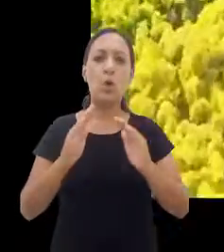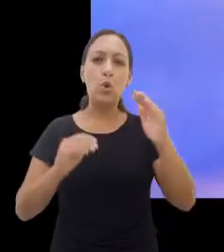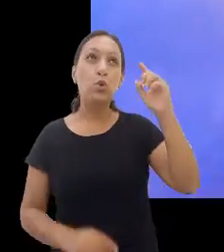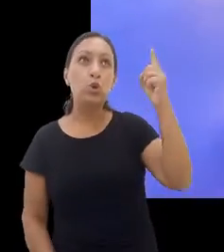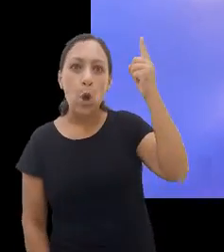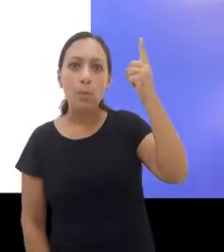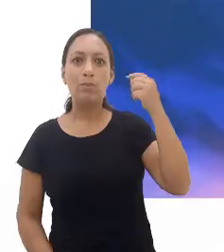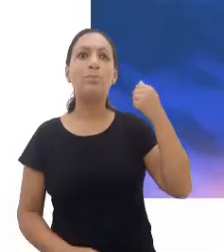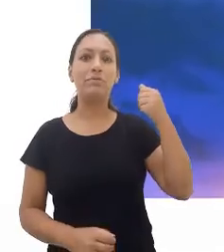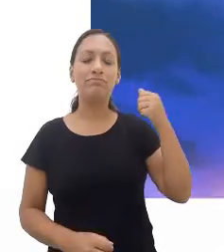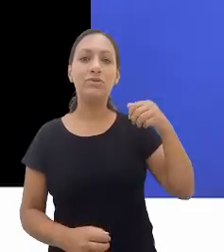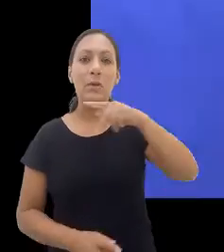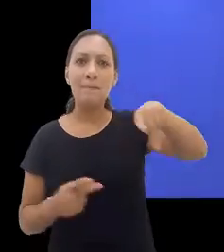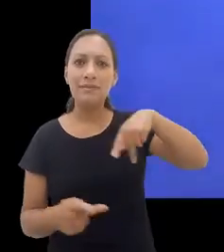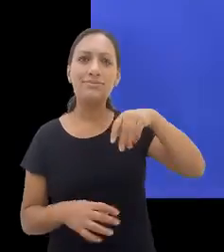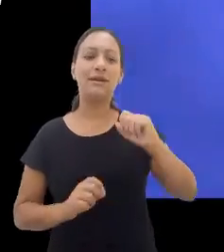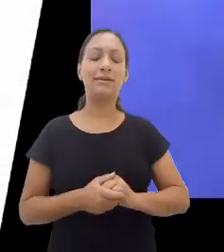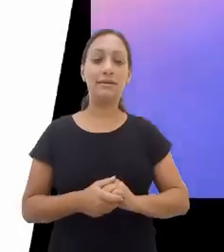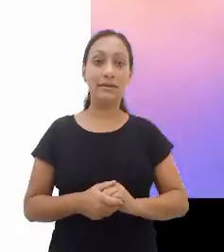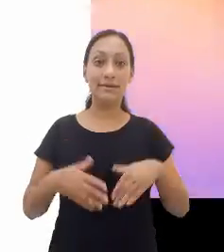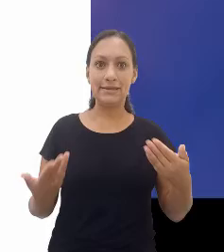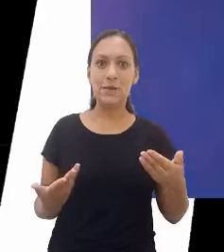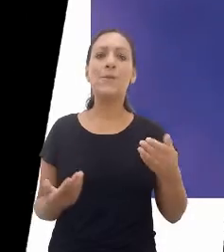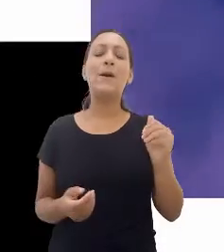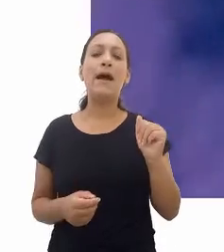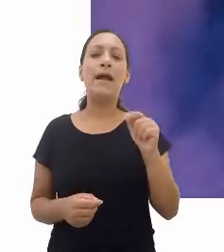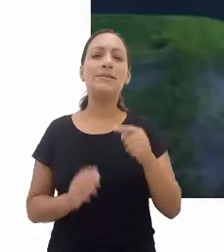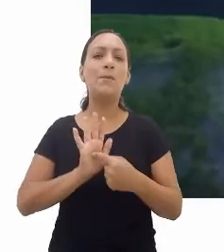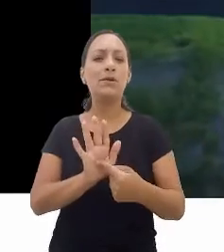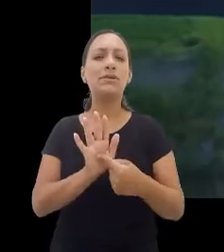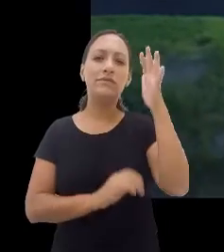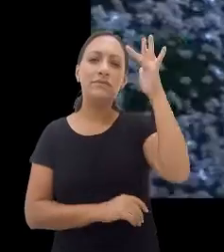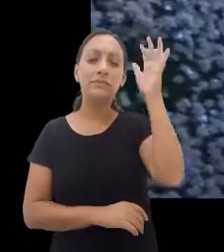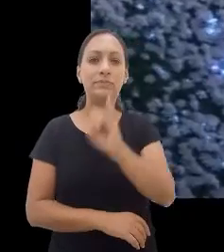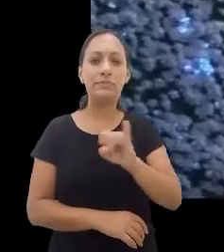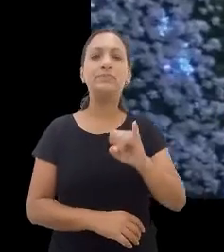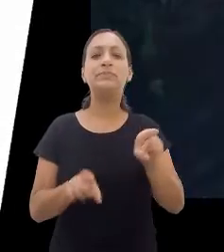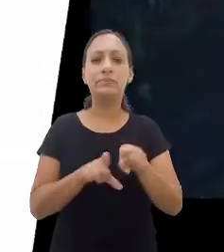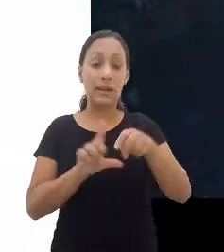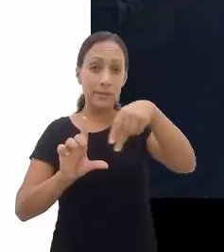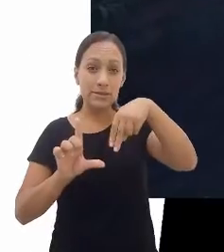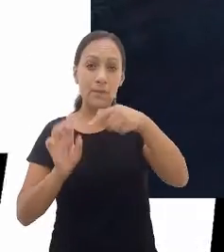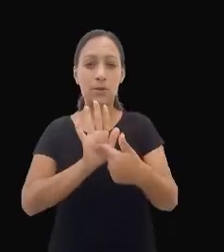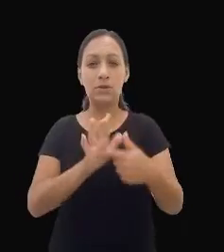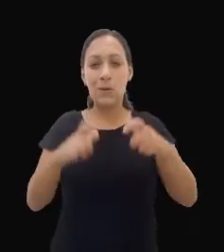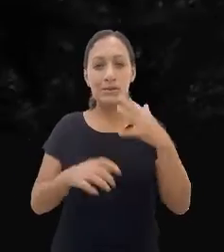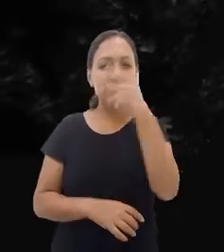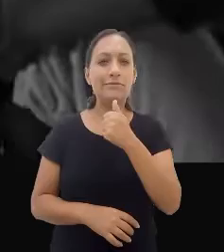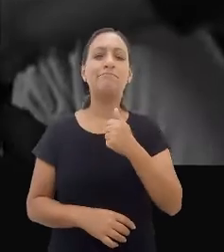é uma obra que nos move através de lições importantes. A animação conta com visuais lindos, emoção, humor e muita cultura.